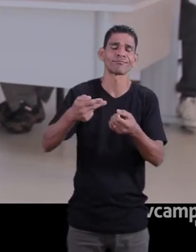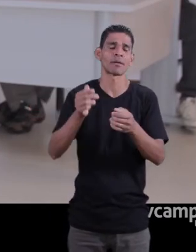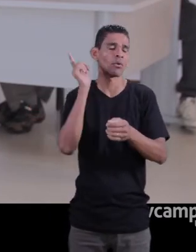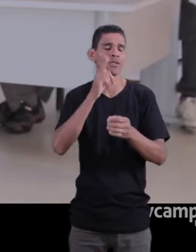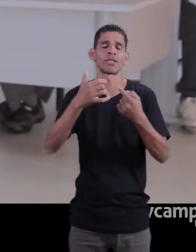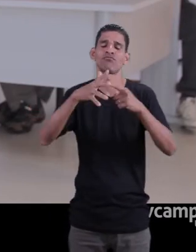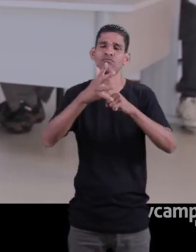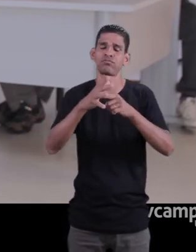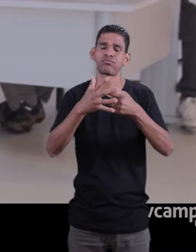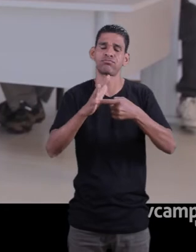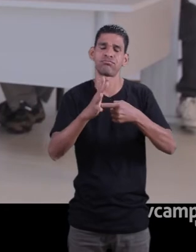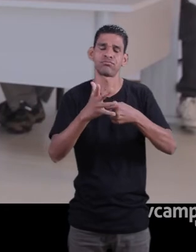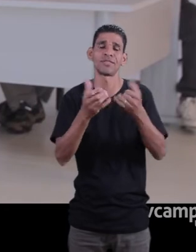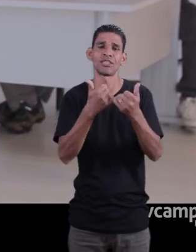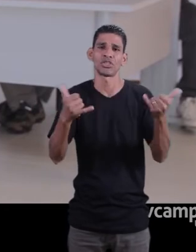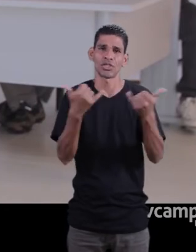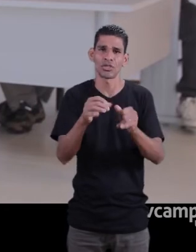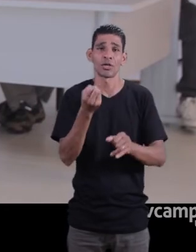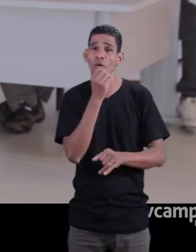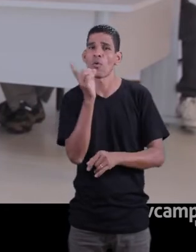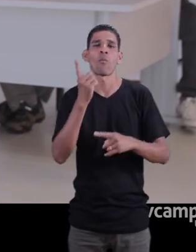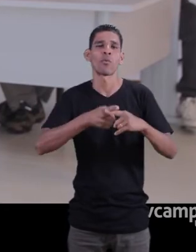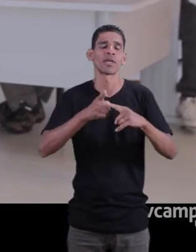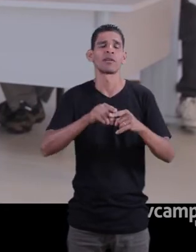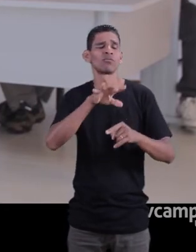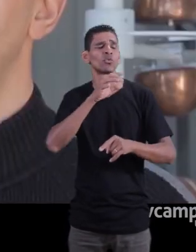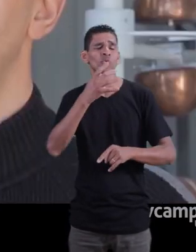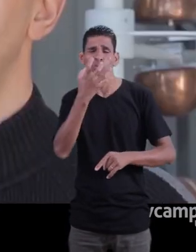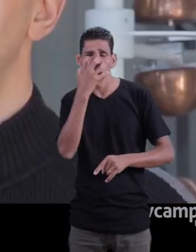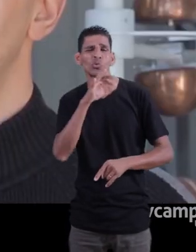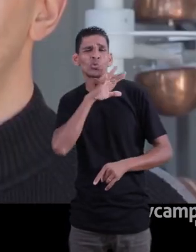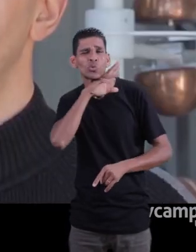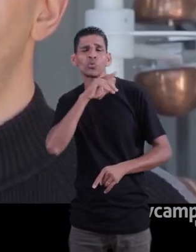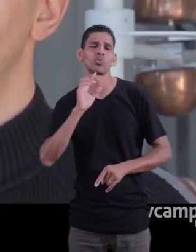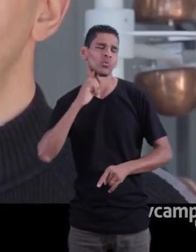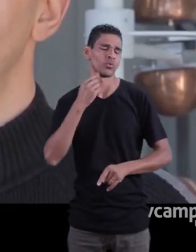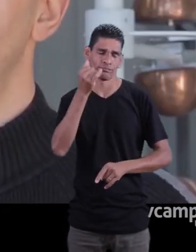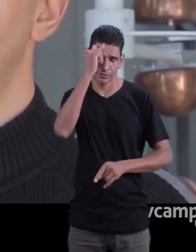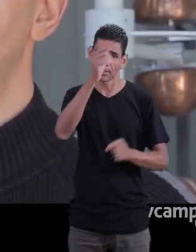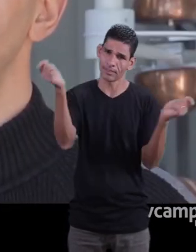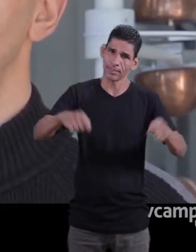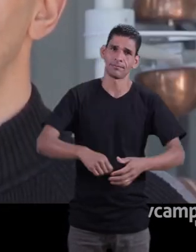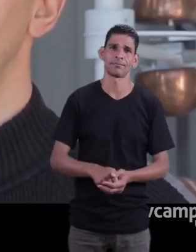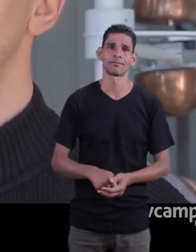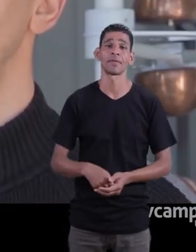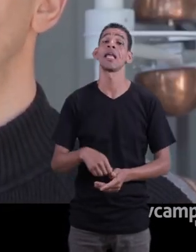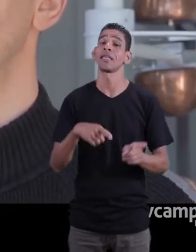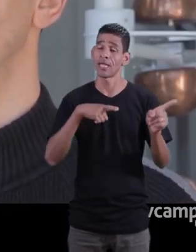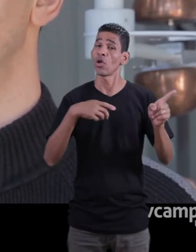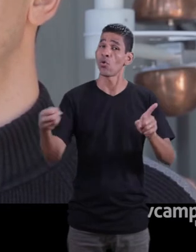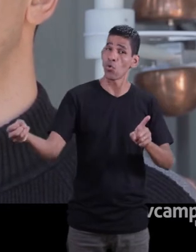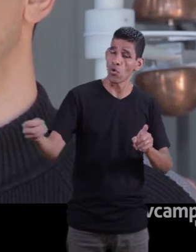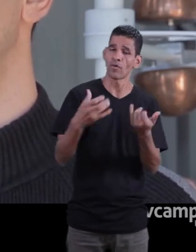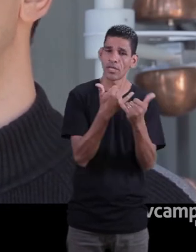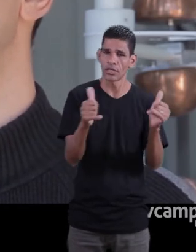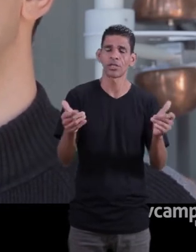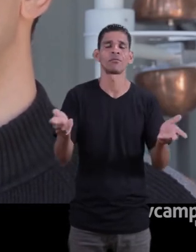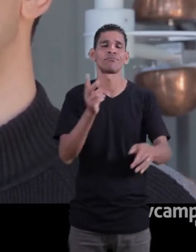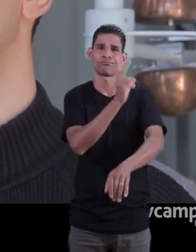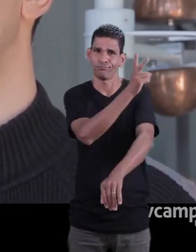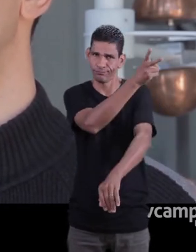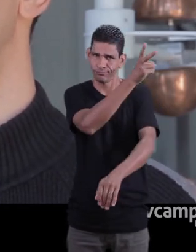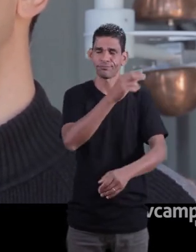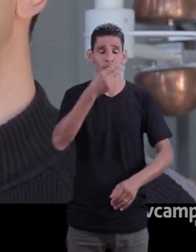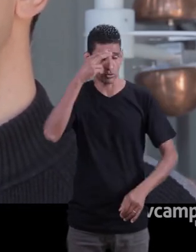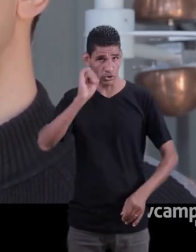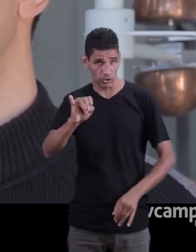produzir energia, que não é bom para o meio ambiente. Eles comentaram que a geração de energia da maneira como